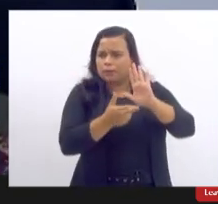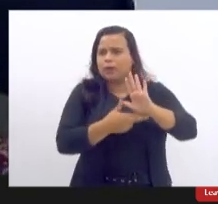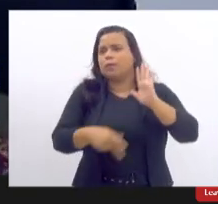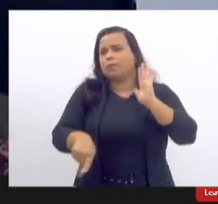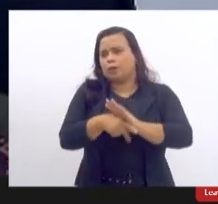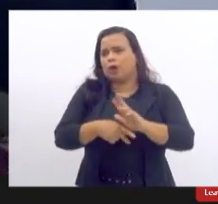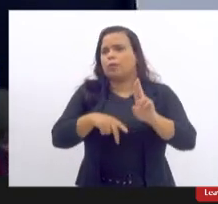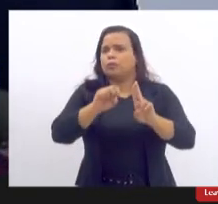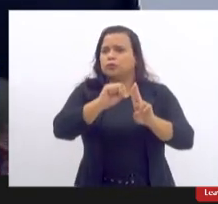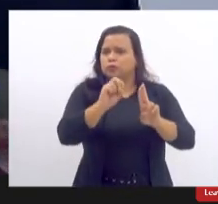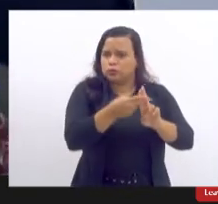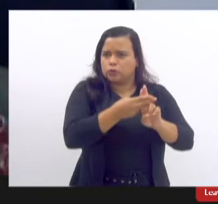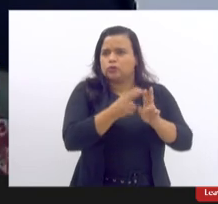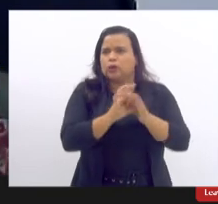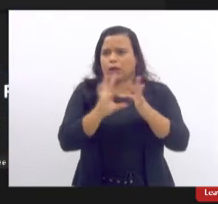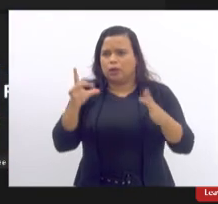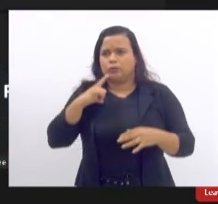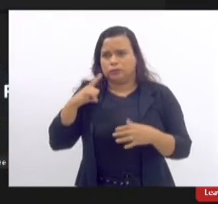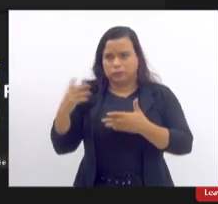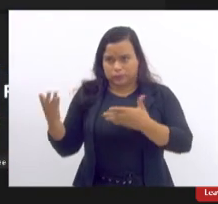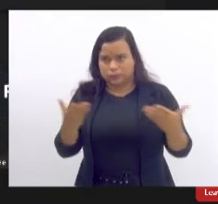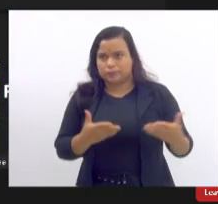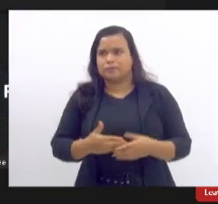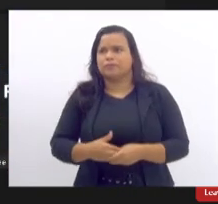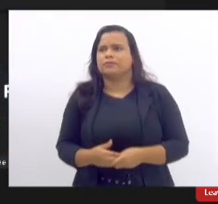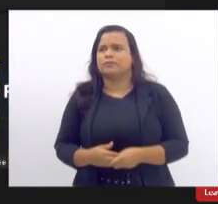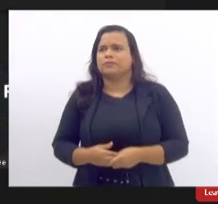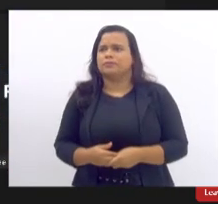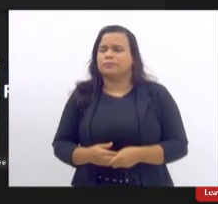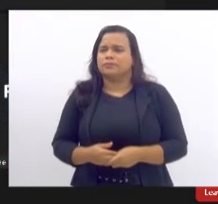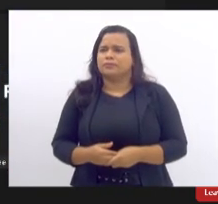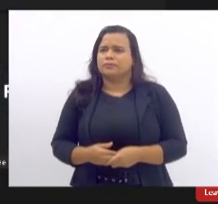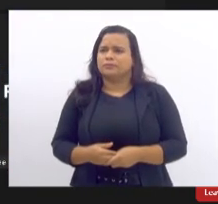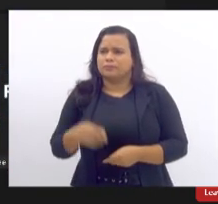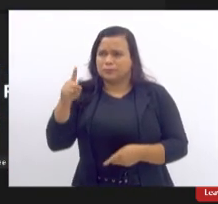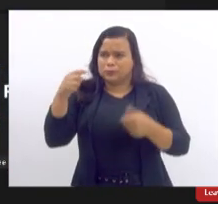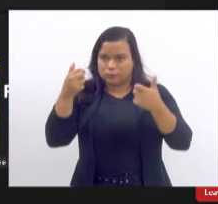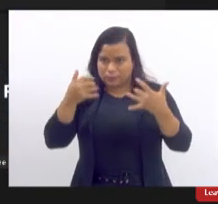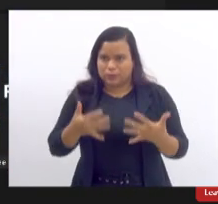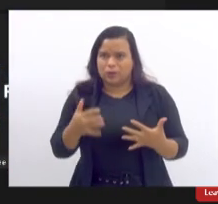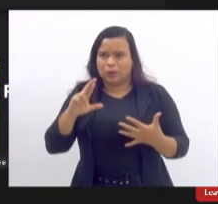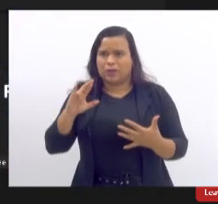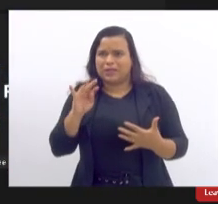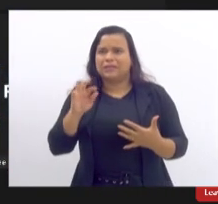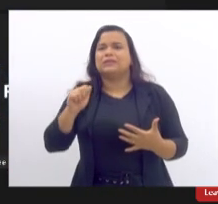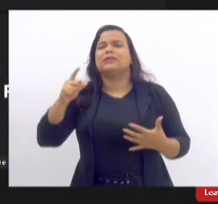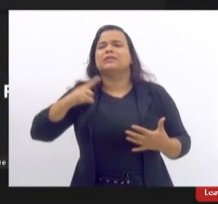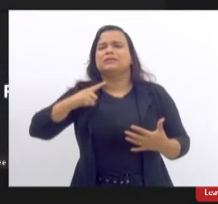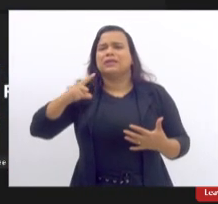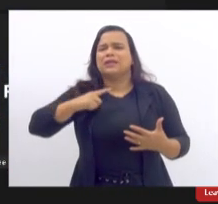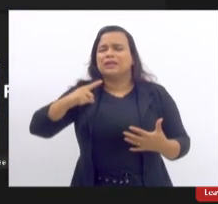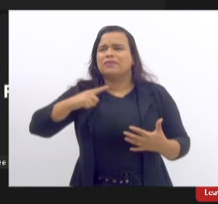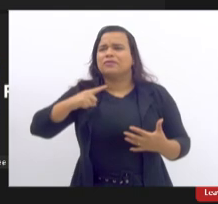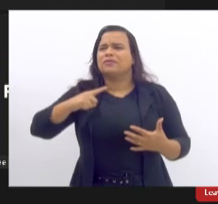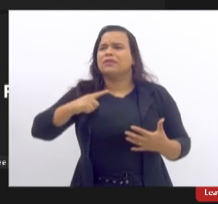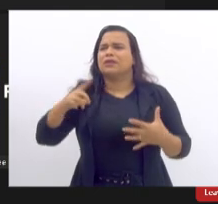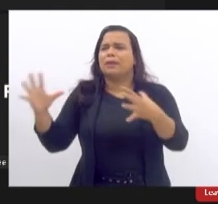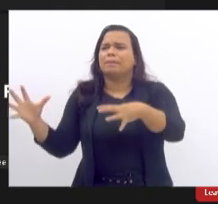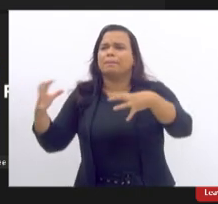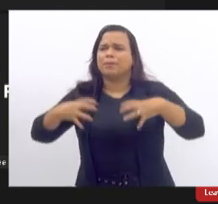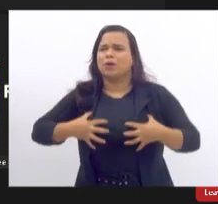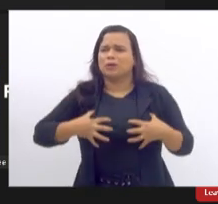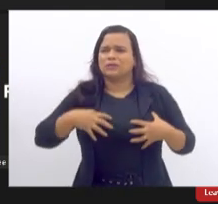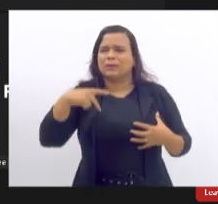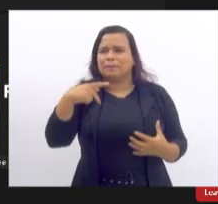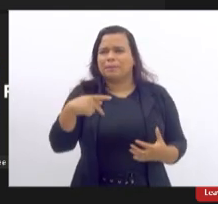autorizando explica lá Ingrid não porque teve essa prerrogativa Rita quando teve aquela as próteses da P